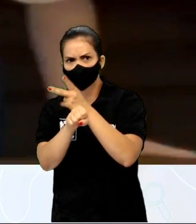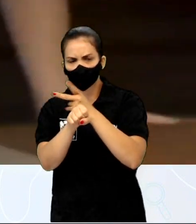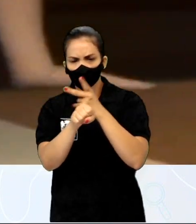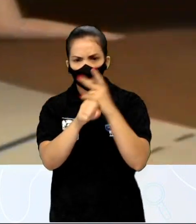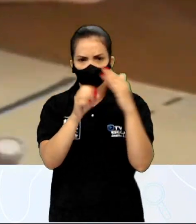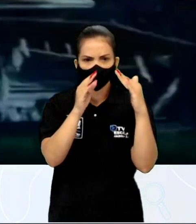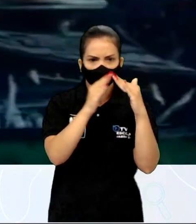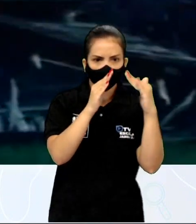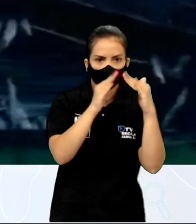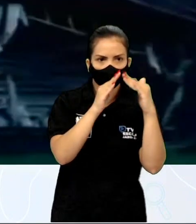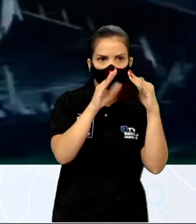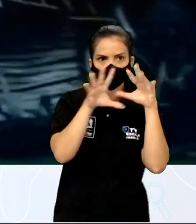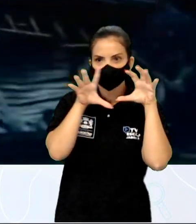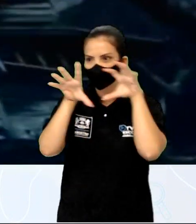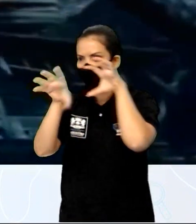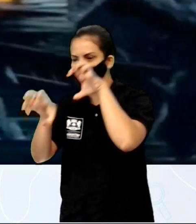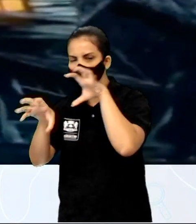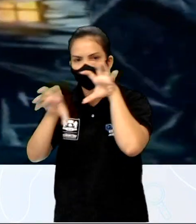a gente.